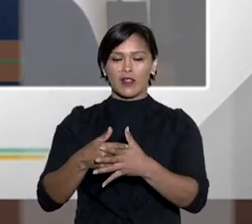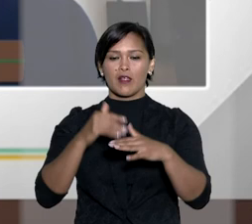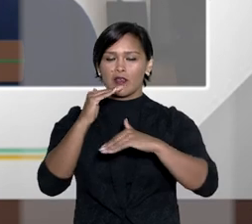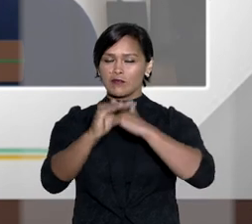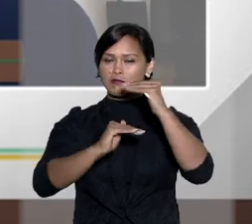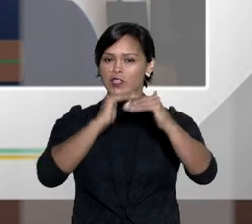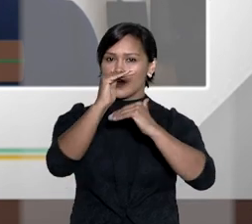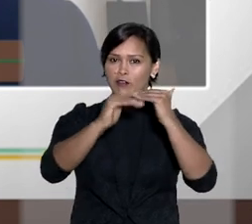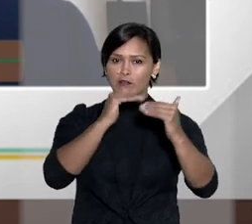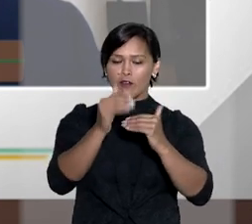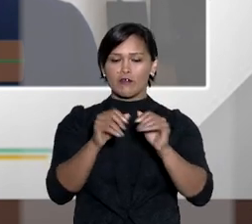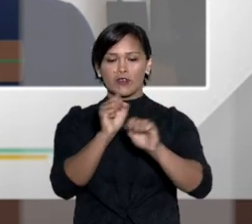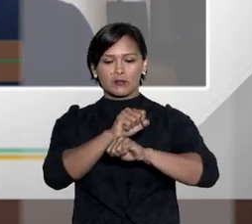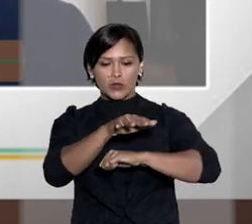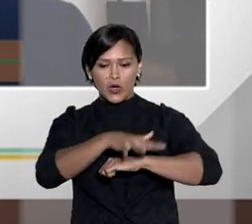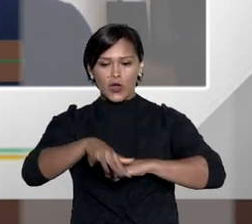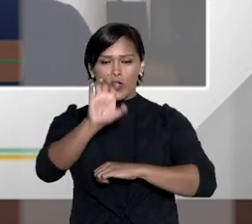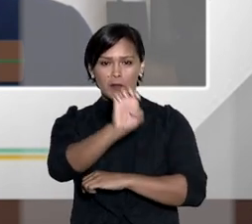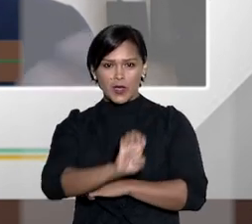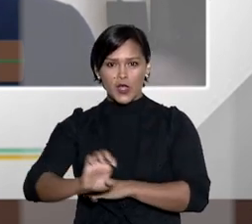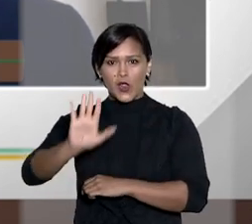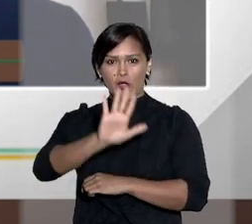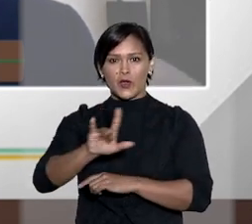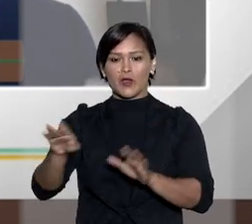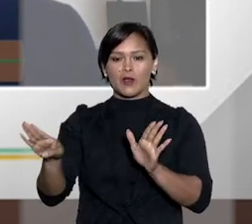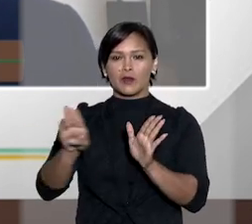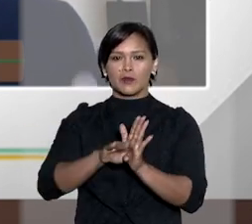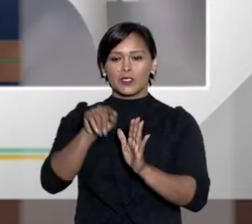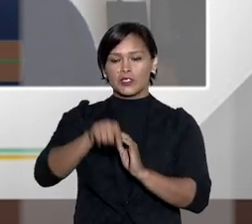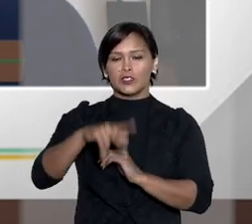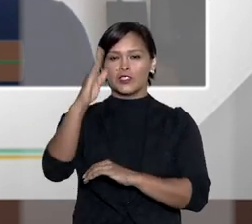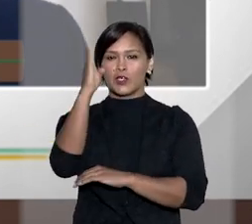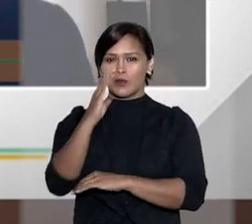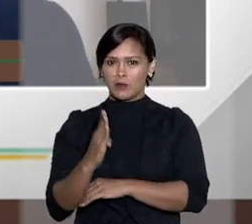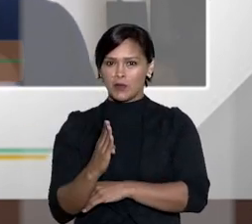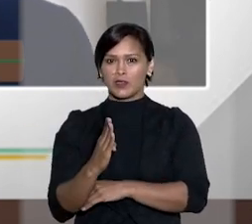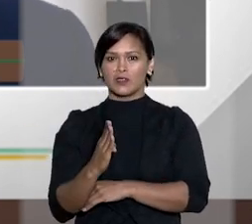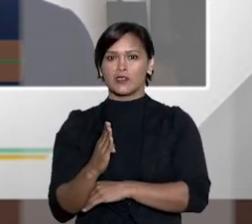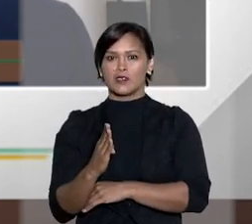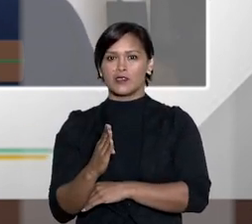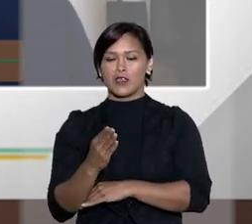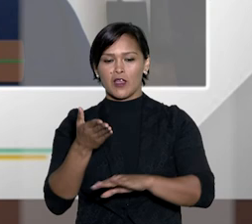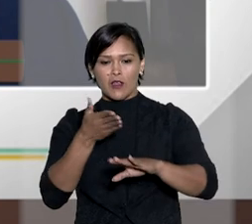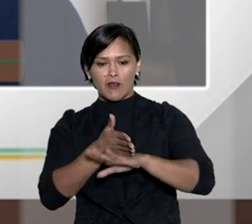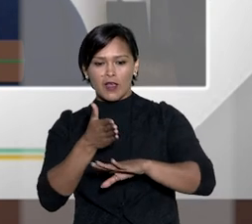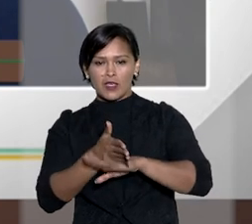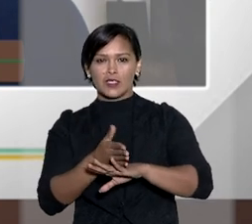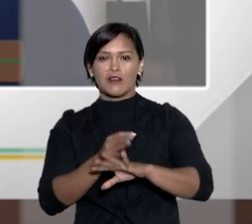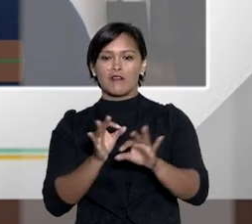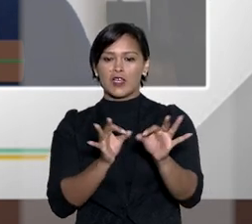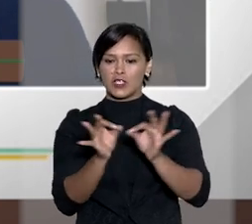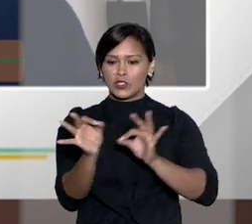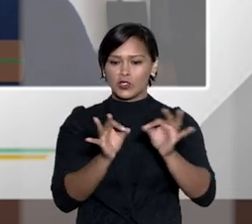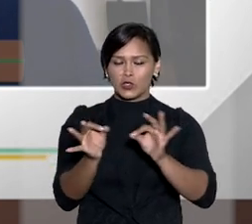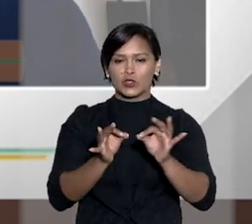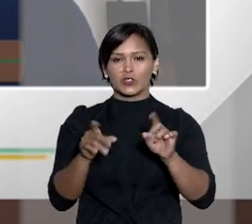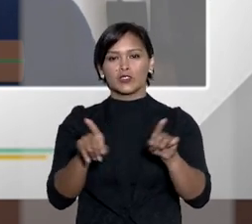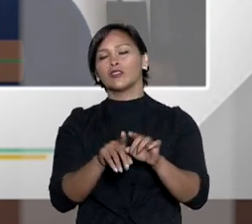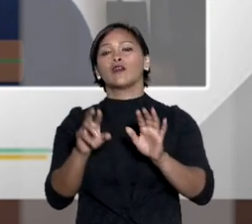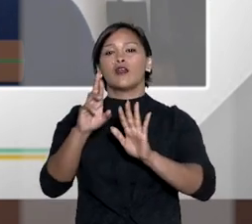ele vem se desenvolvendo e se espalhou pela Europa e chegou no Brasil